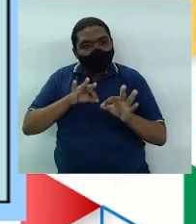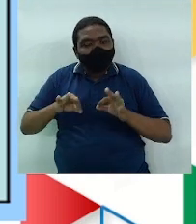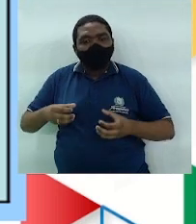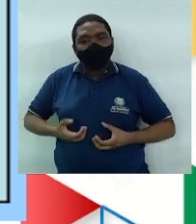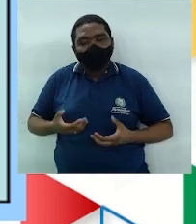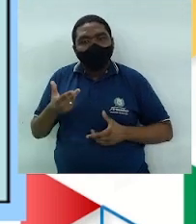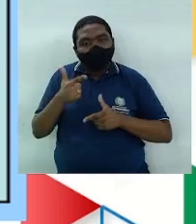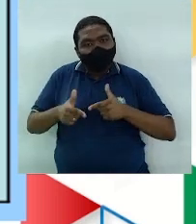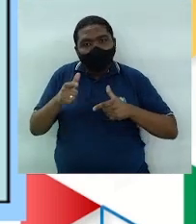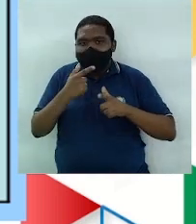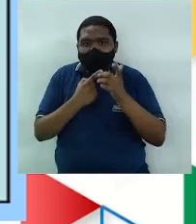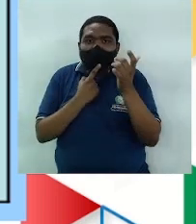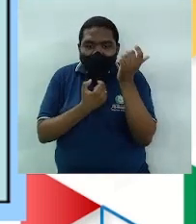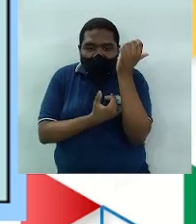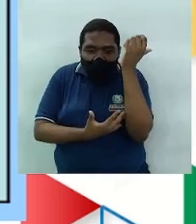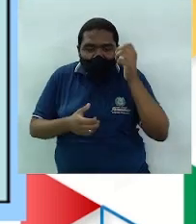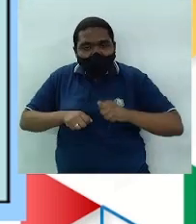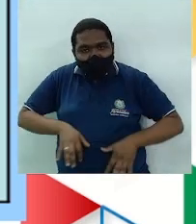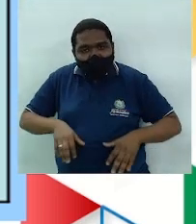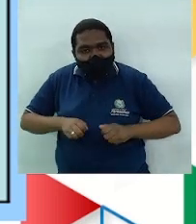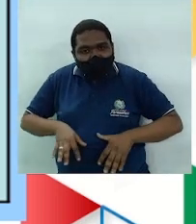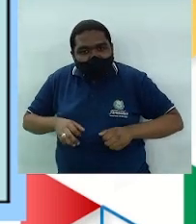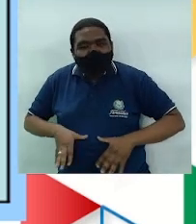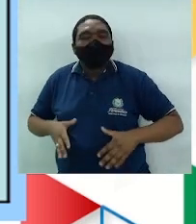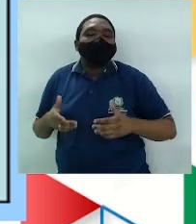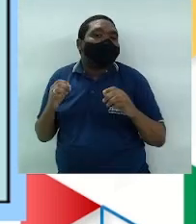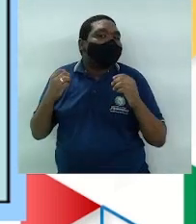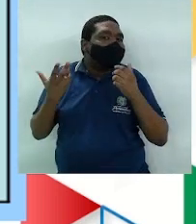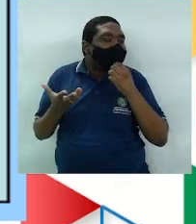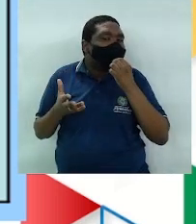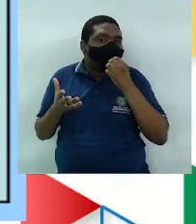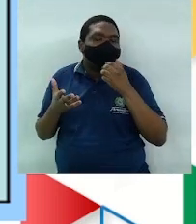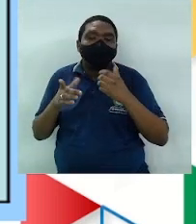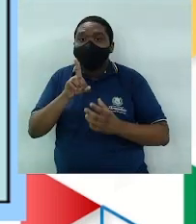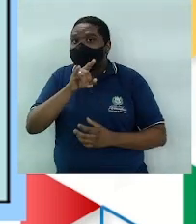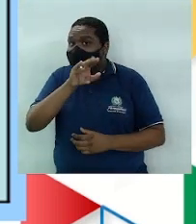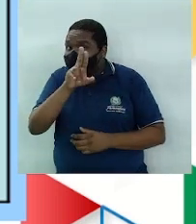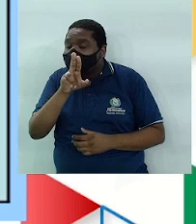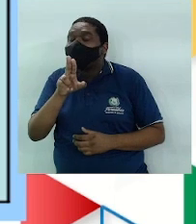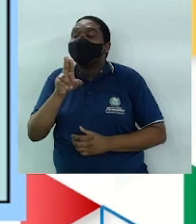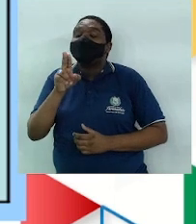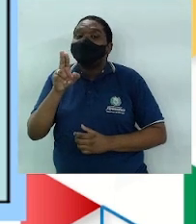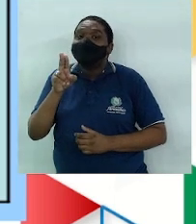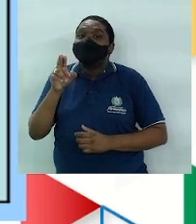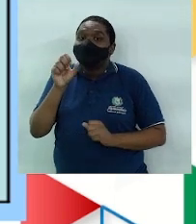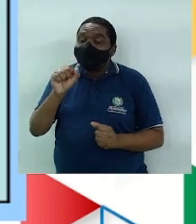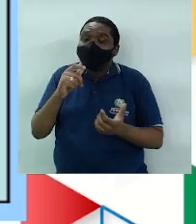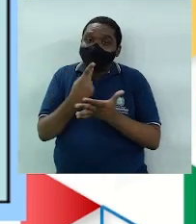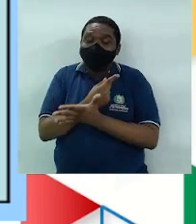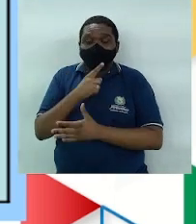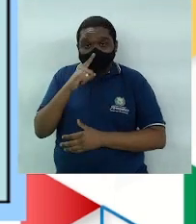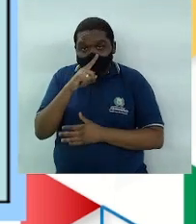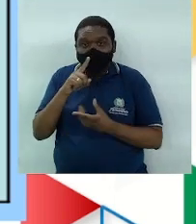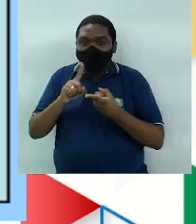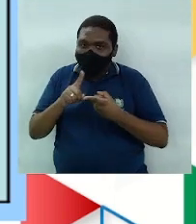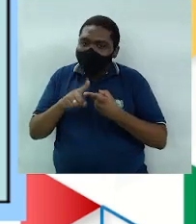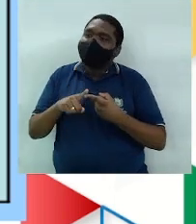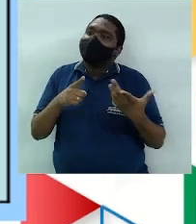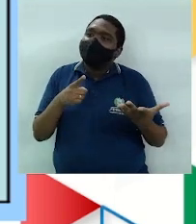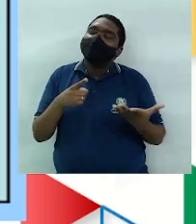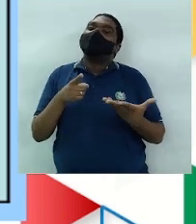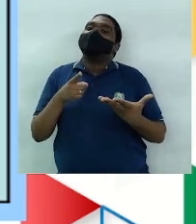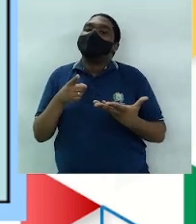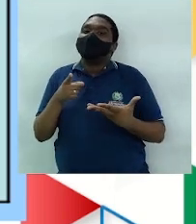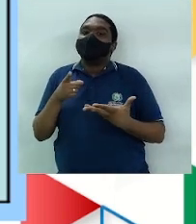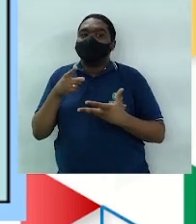hemorragias e presença de anemia constante. O DIU aumenta a possibilidade de inflamações e de manutenção do